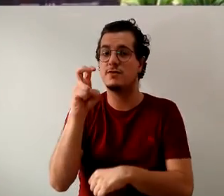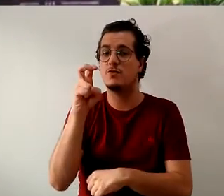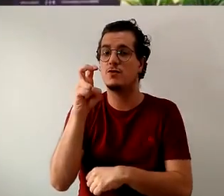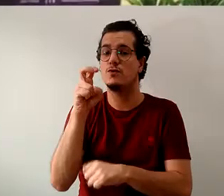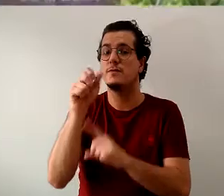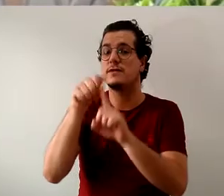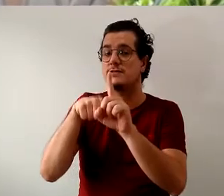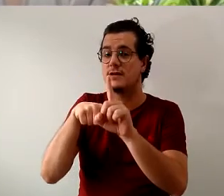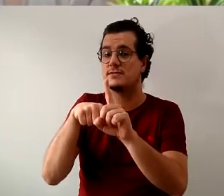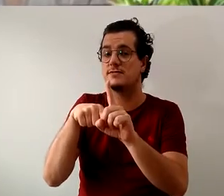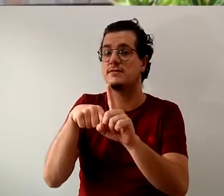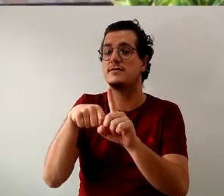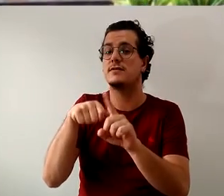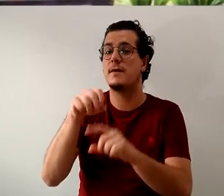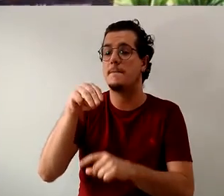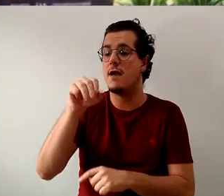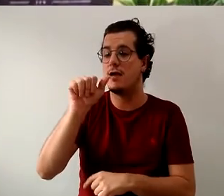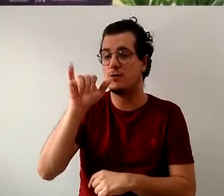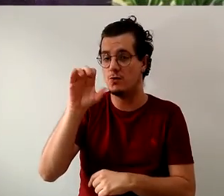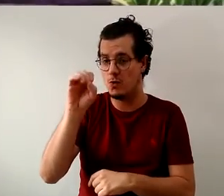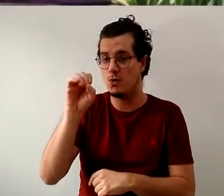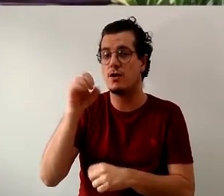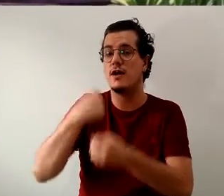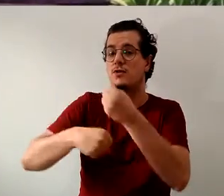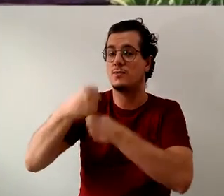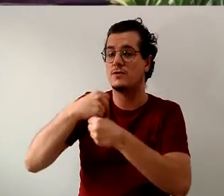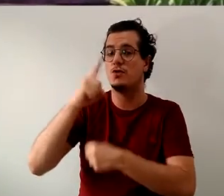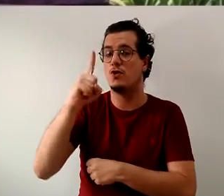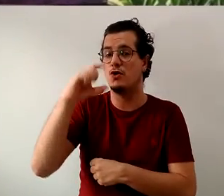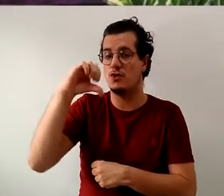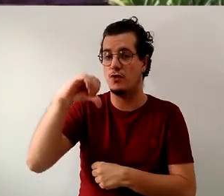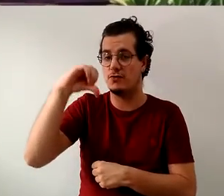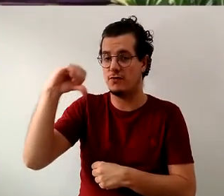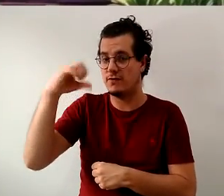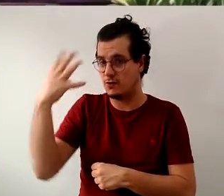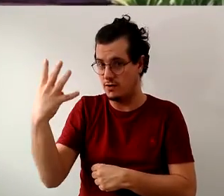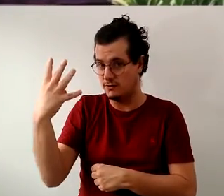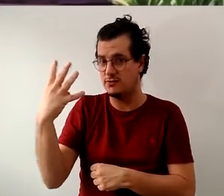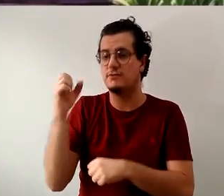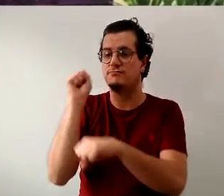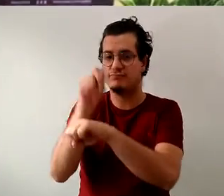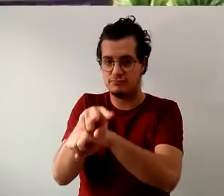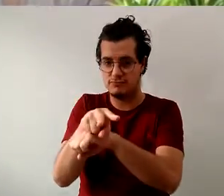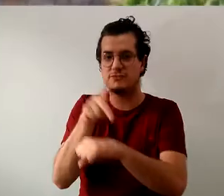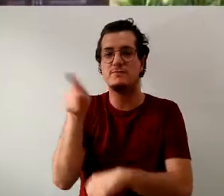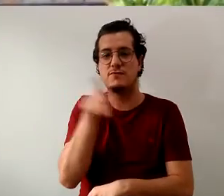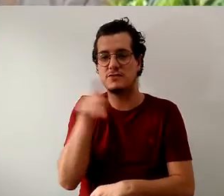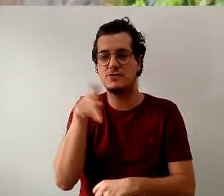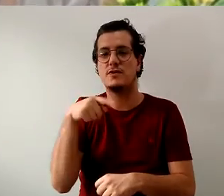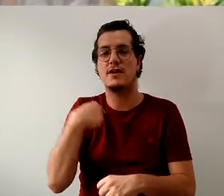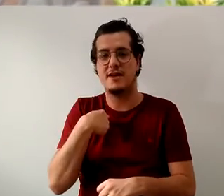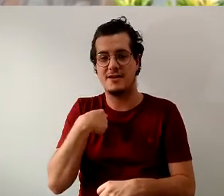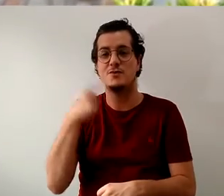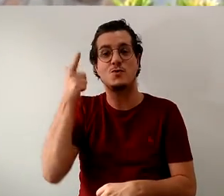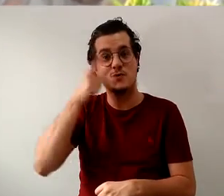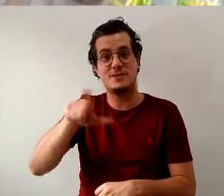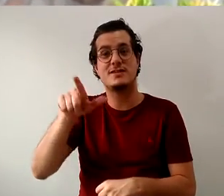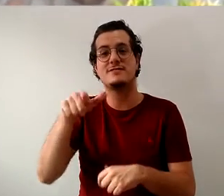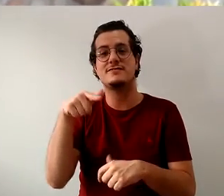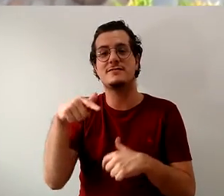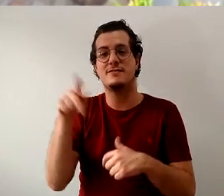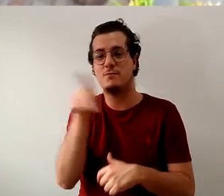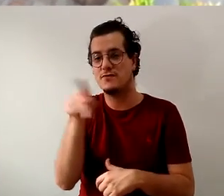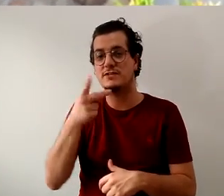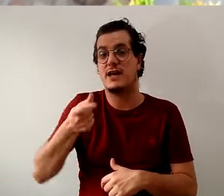com a gestão do professor Flaudizio Barbosa e professora Maria José Santiago. Tornei-me